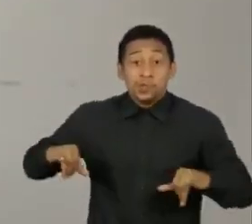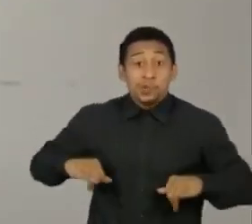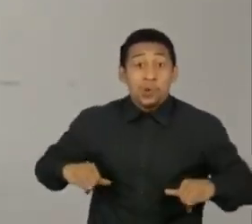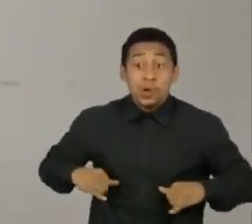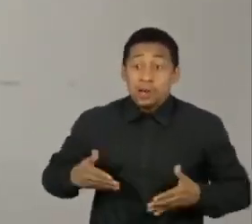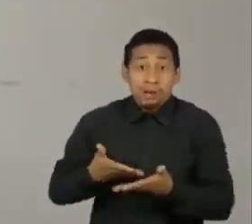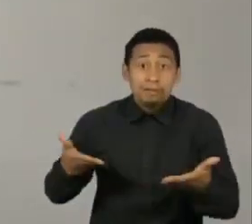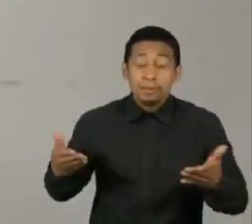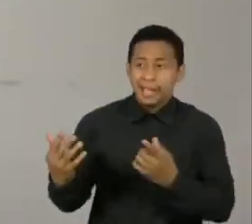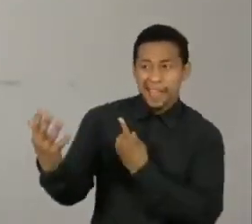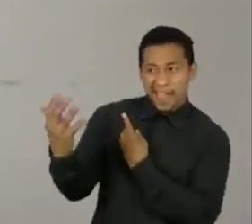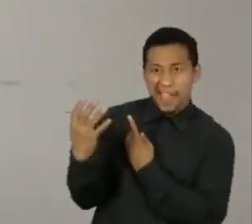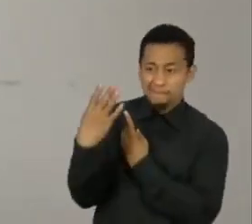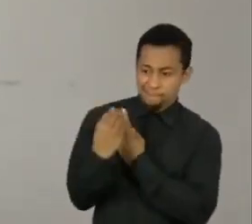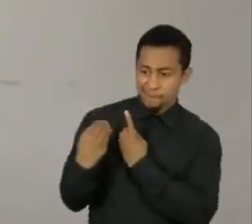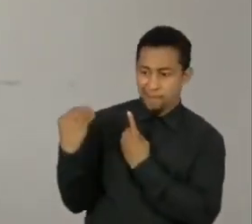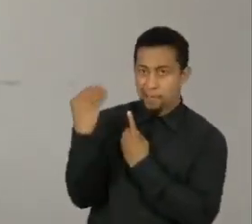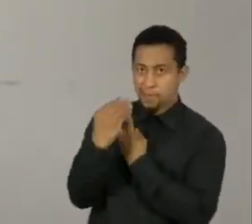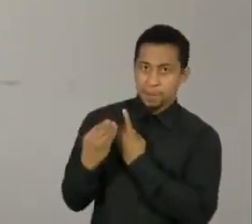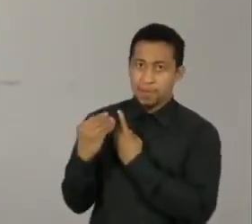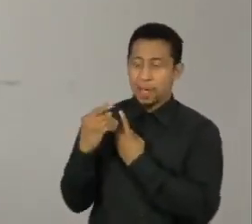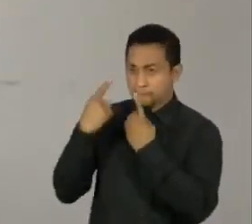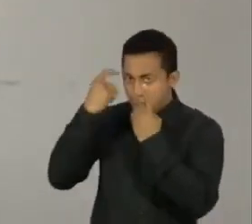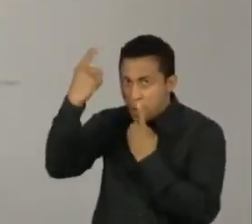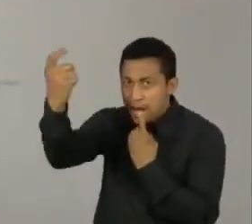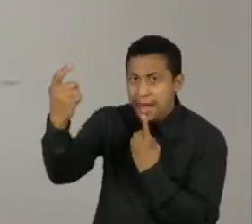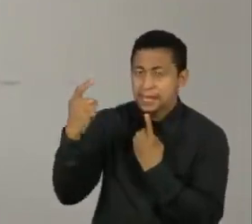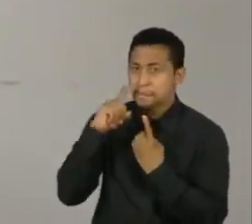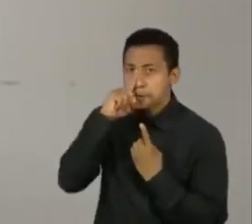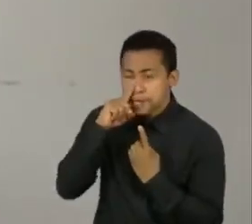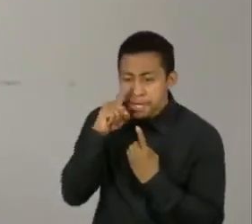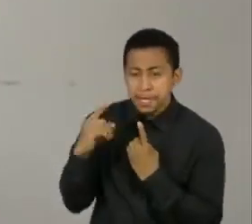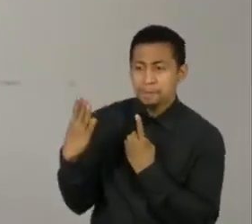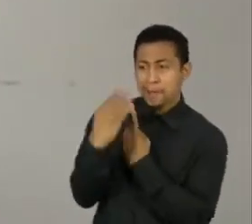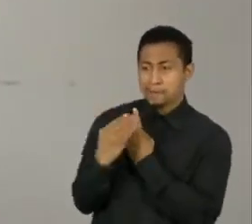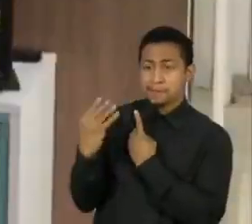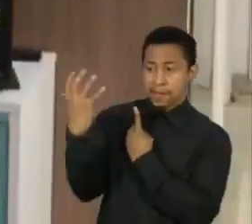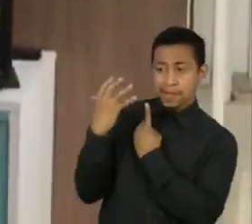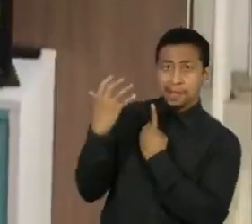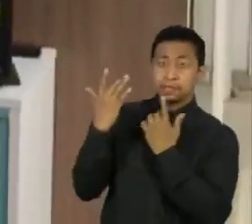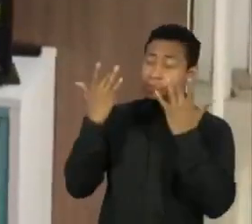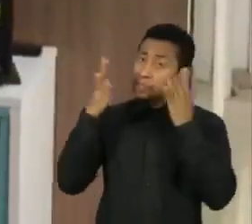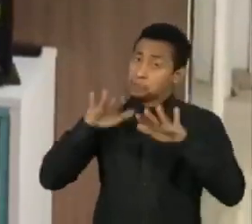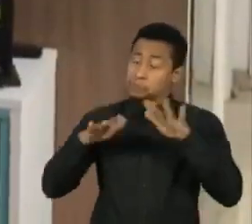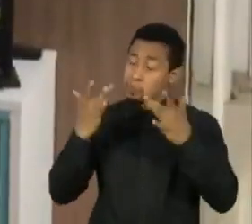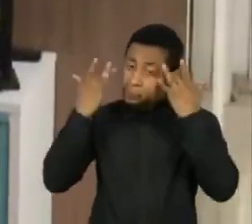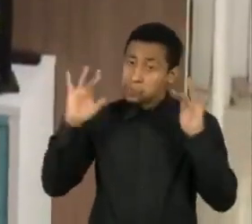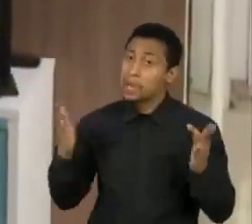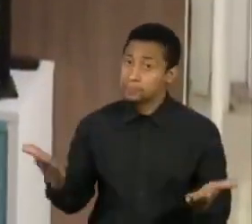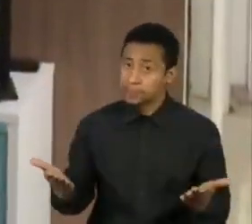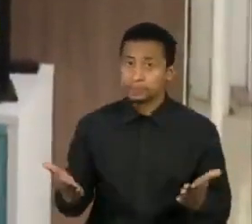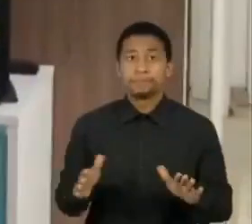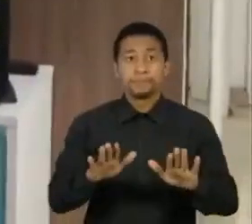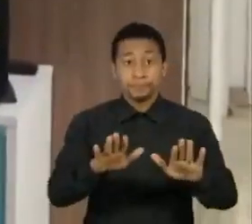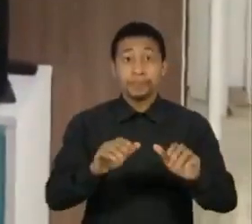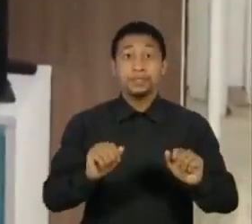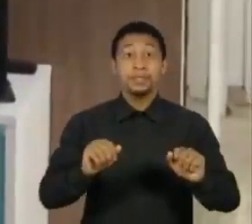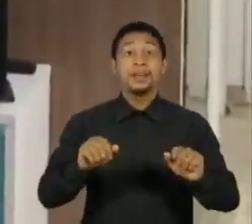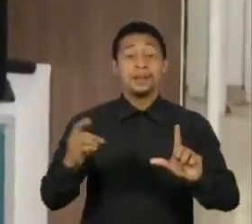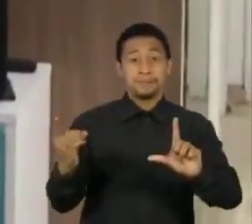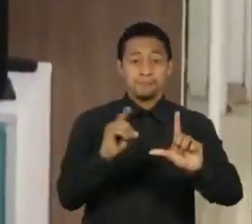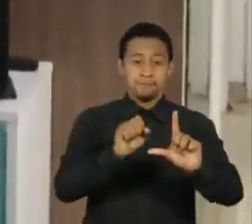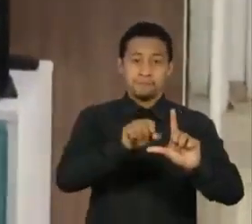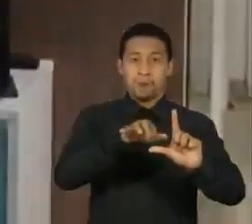consumismo, de sedução, de violência, de perigo, que muitas vezes a gente não tem consciência. Outra diferença é que nem sempre os